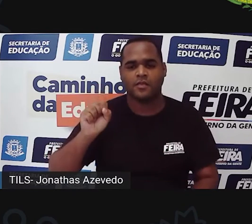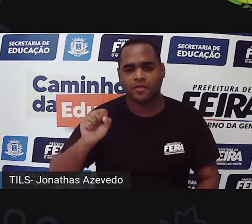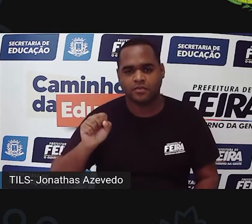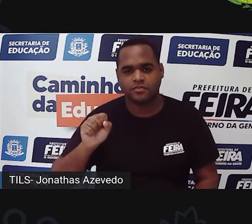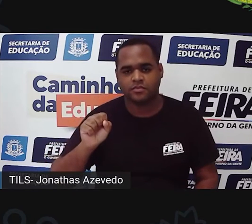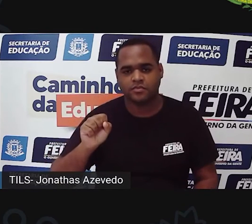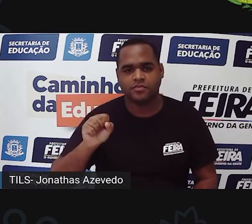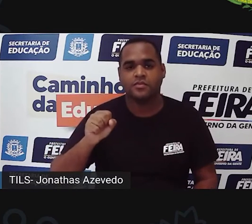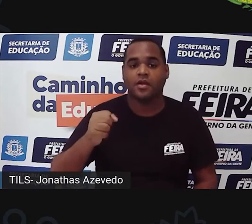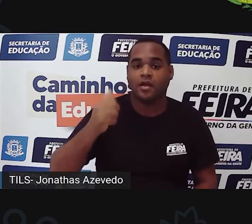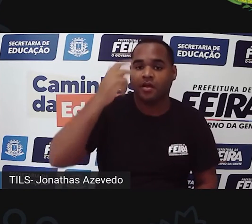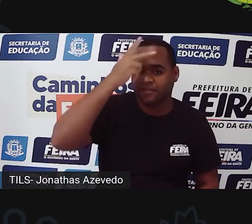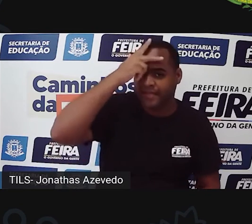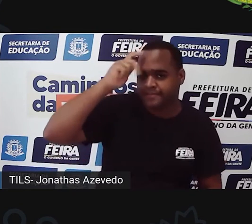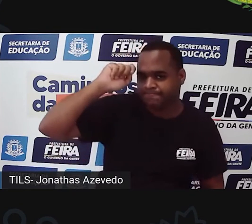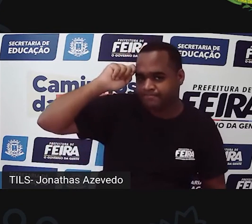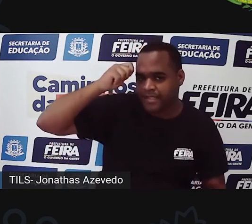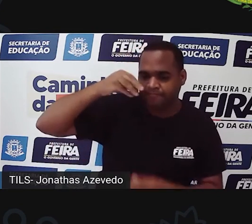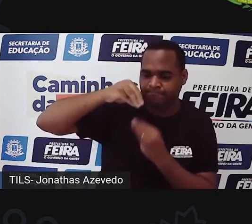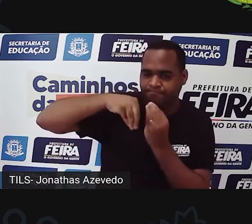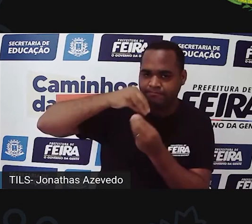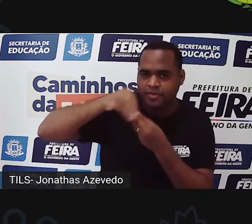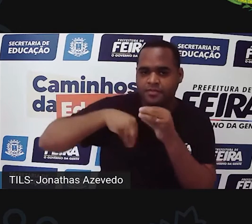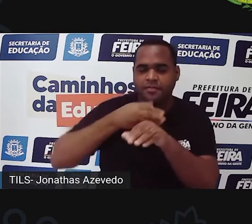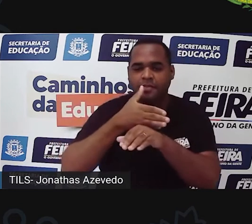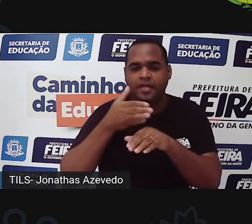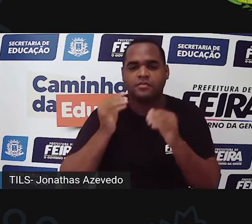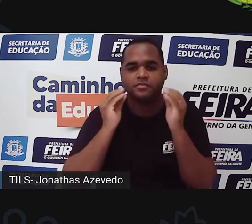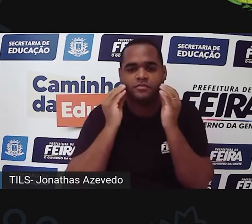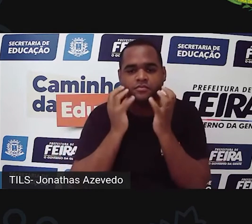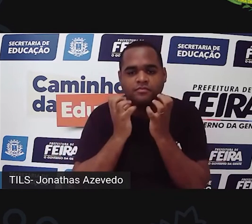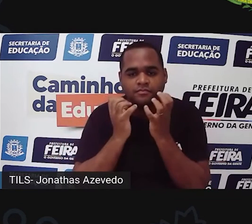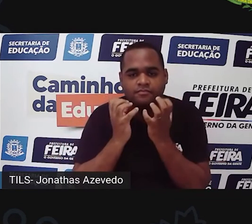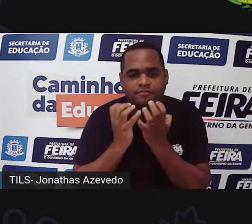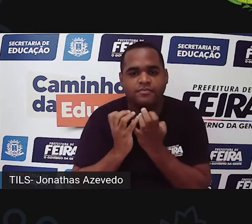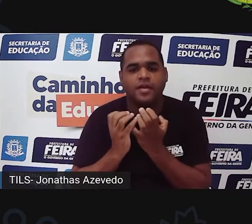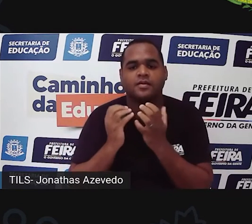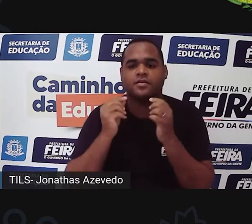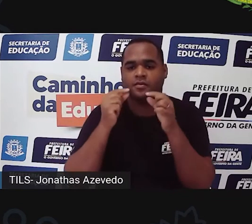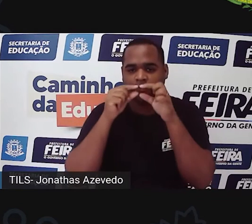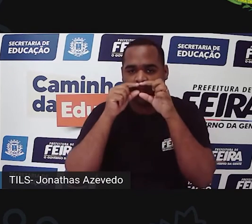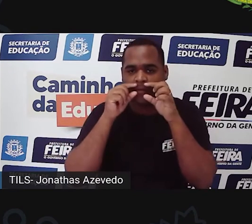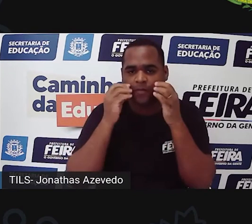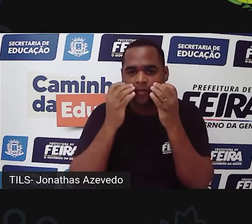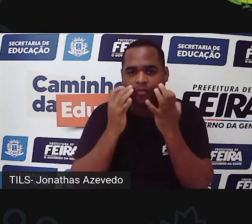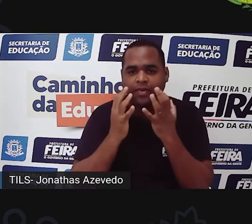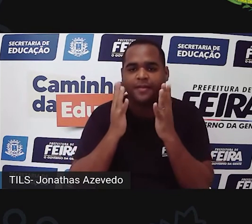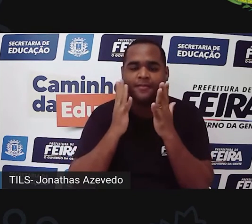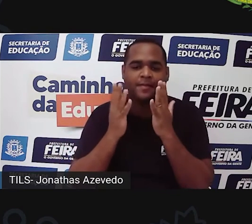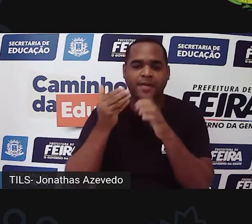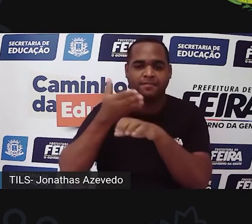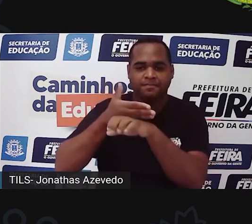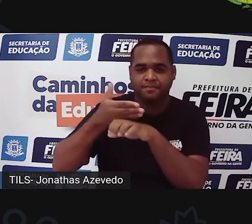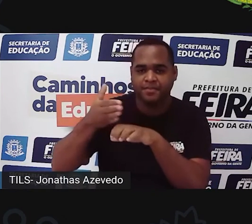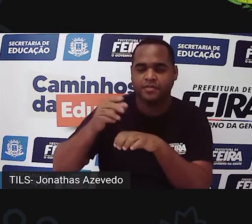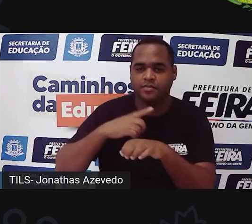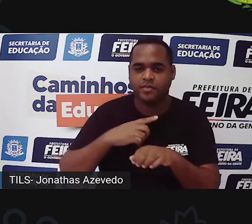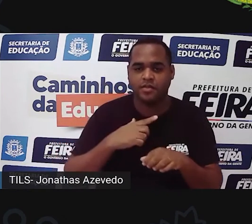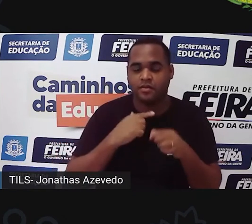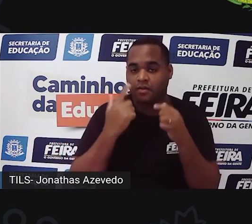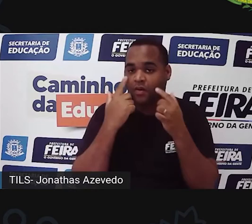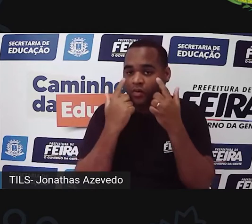Sou afrodescendente, de pele parda, cabelo crespo, barba e bigode crespo, grisalhos. Meus olhos são